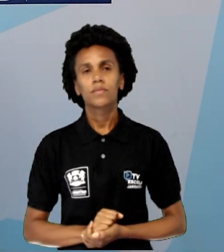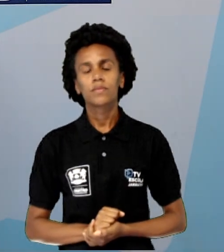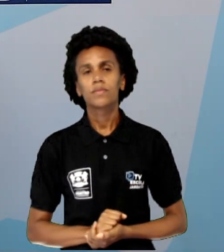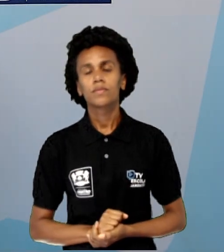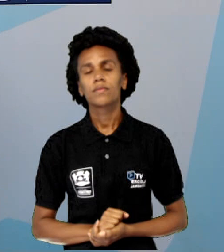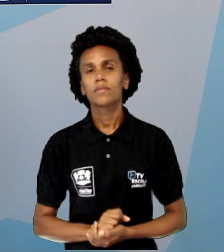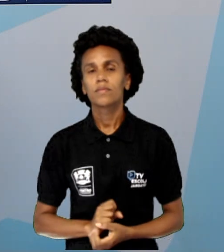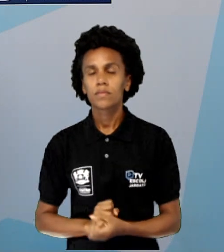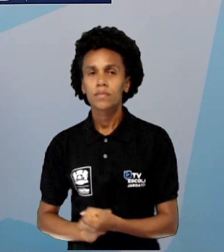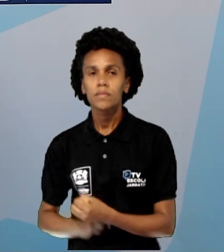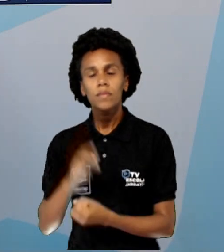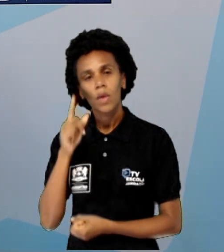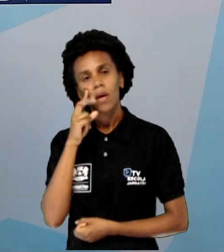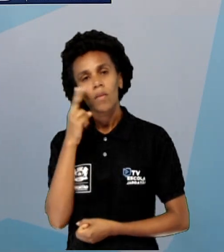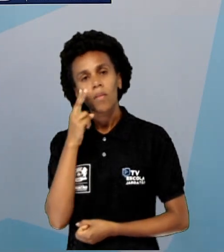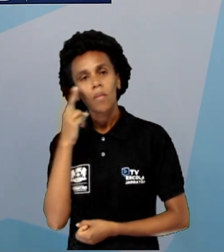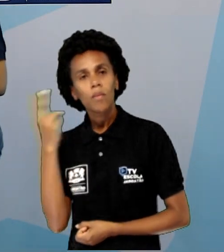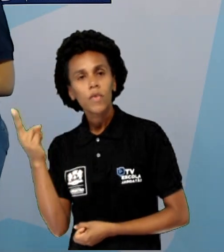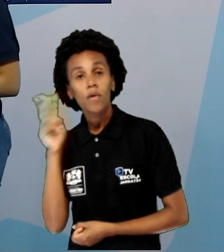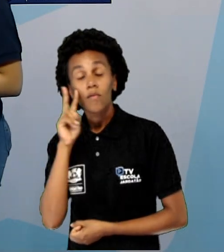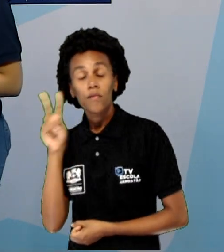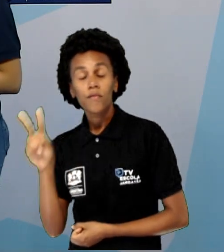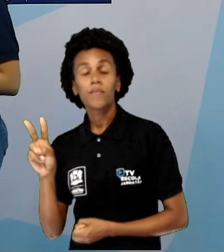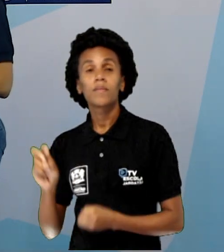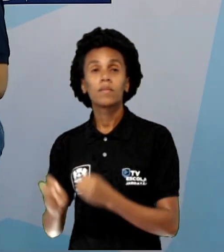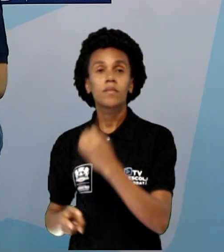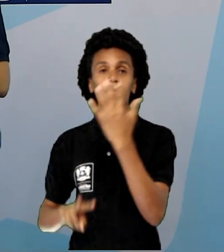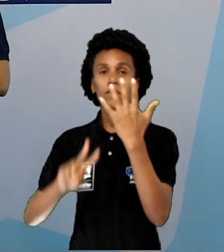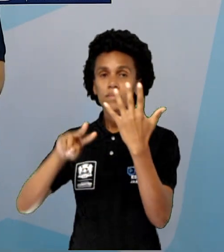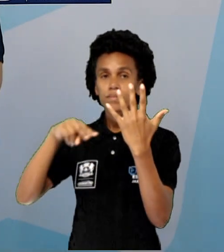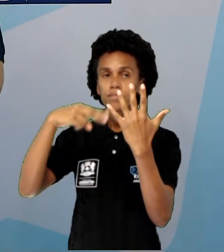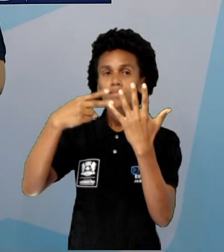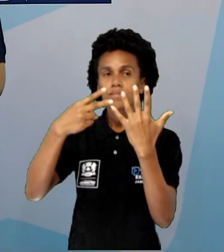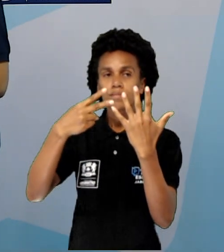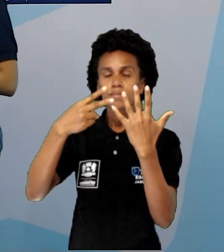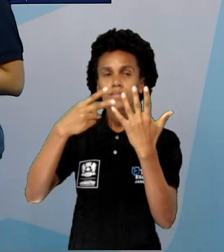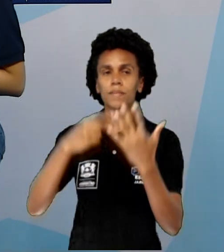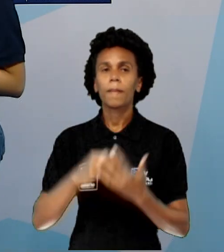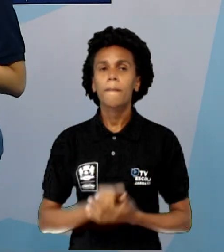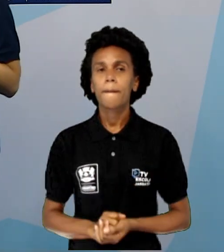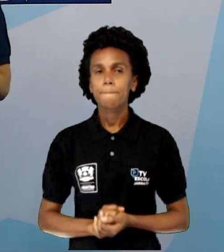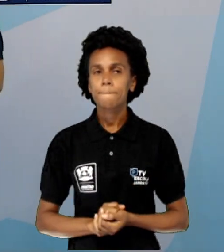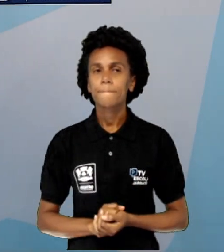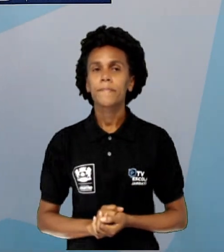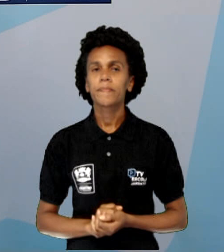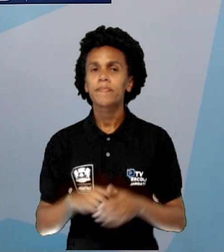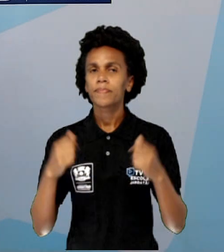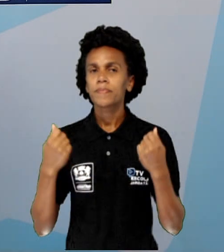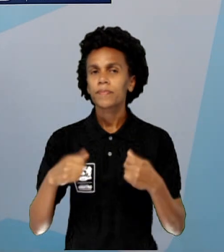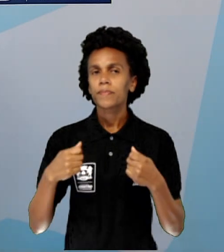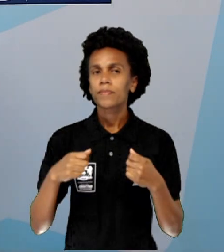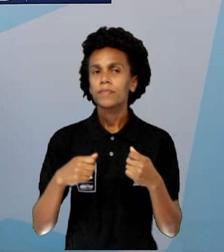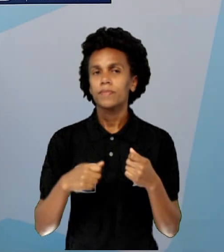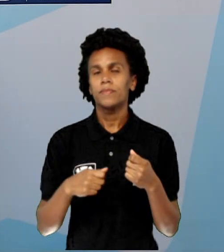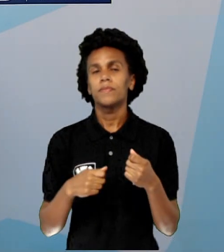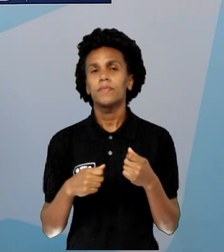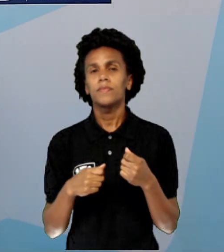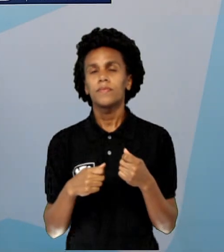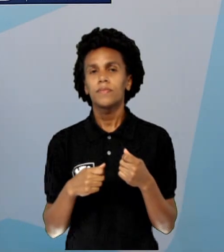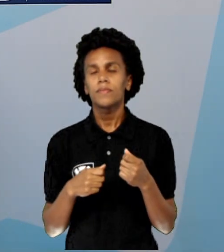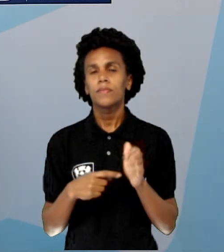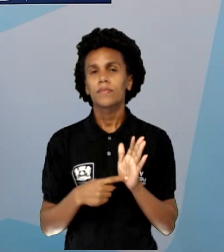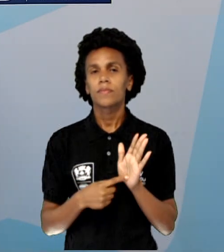de potenciação. Para a gente fazer a potência, o que eu vou precisar aqui, ó? Ela vai ser a representação de uma multiplicação,